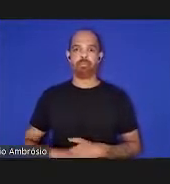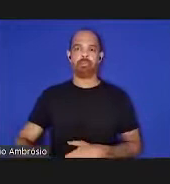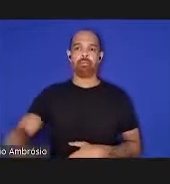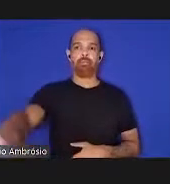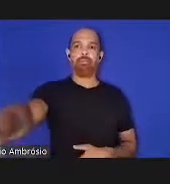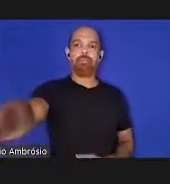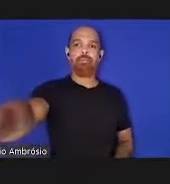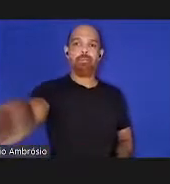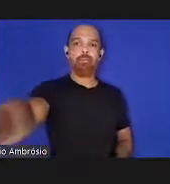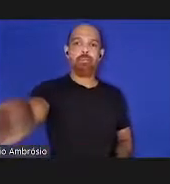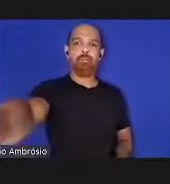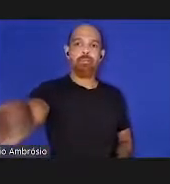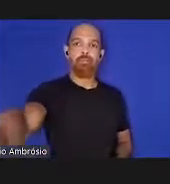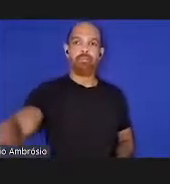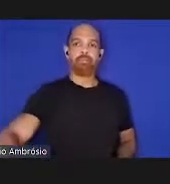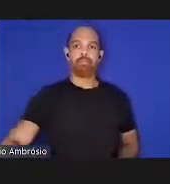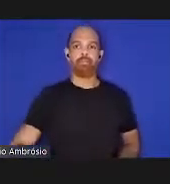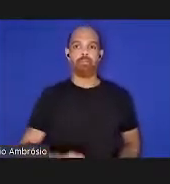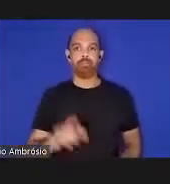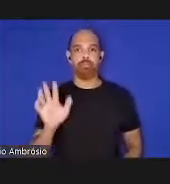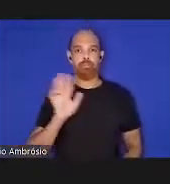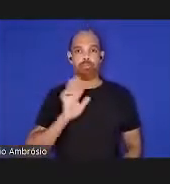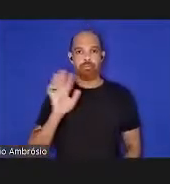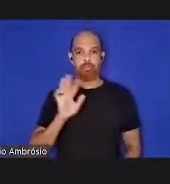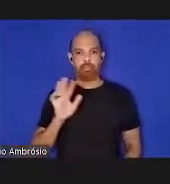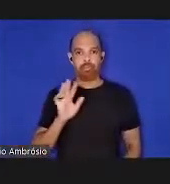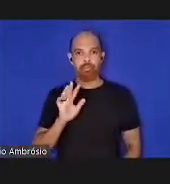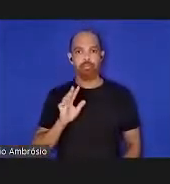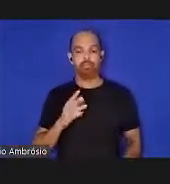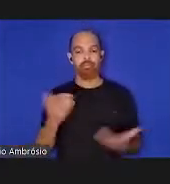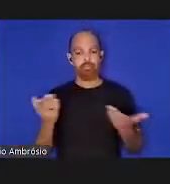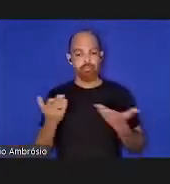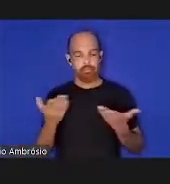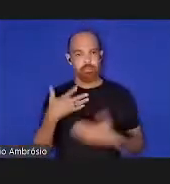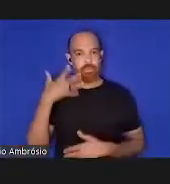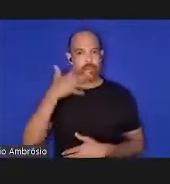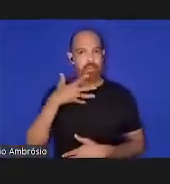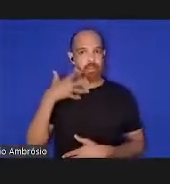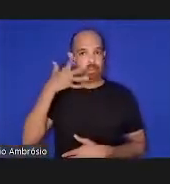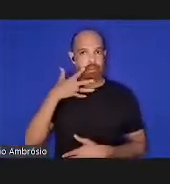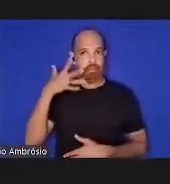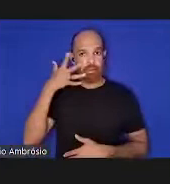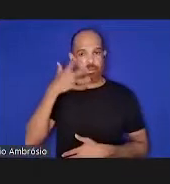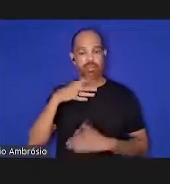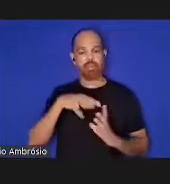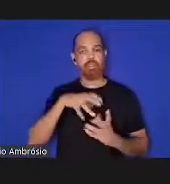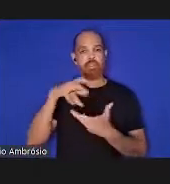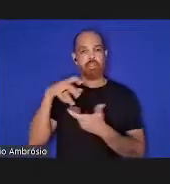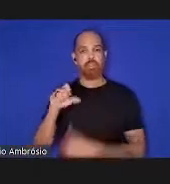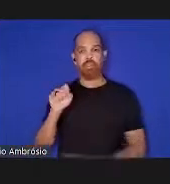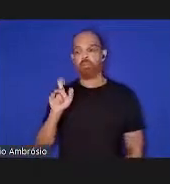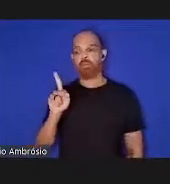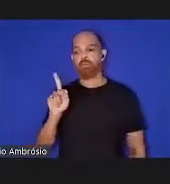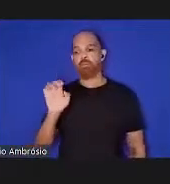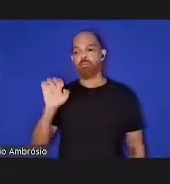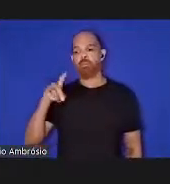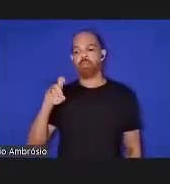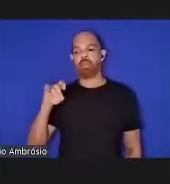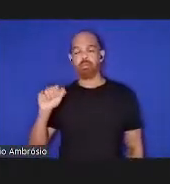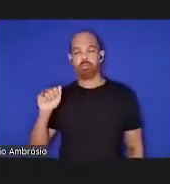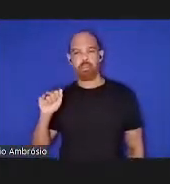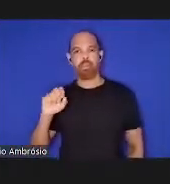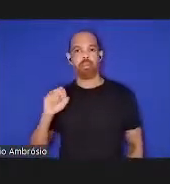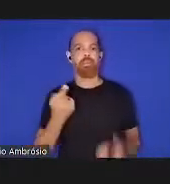é uma honra participar neste seminário internacional sobre pandemia ou sindemia uma abordagem